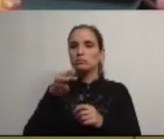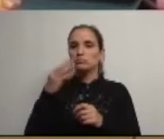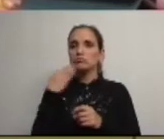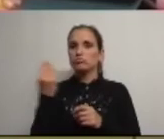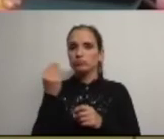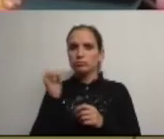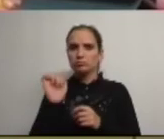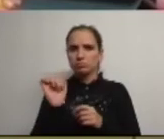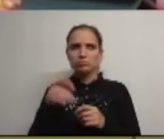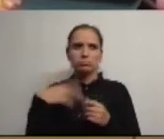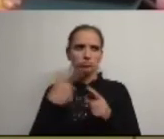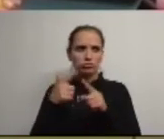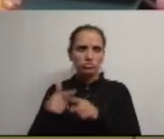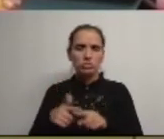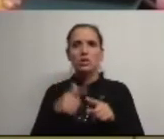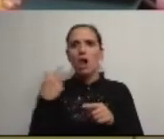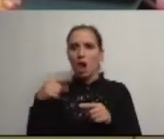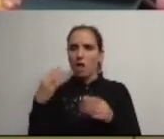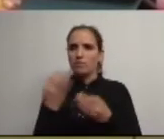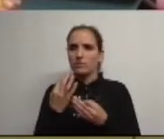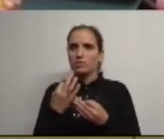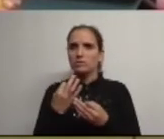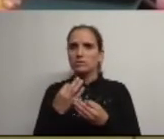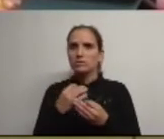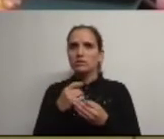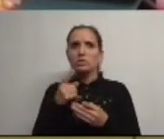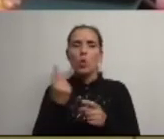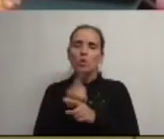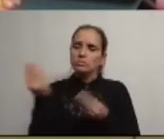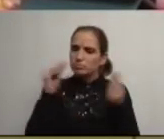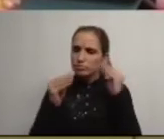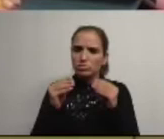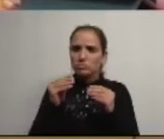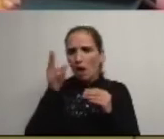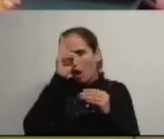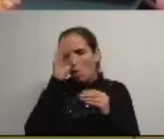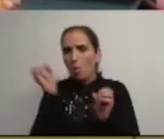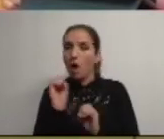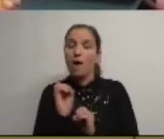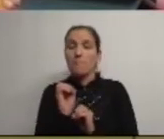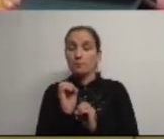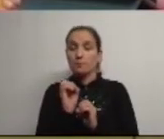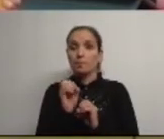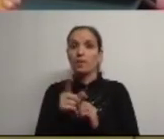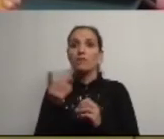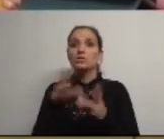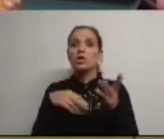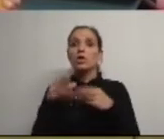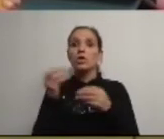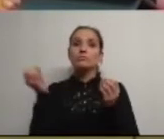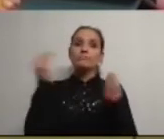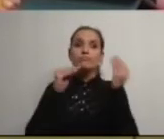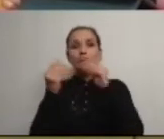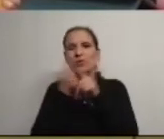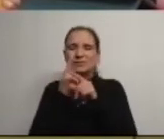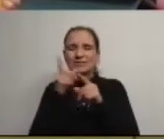temos aqui temos algumas intervenções que não estavam previstas nós não estamos a fazer numa obra nova há trabalhos a mais